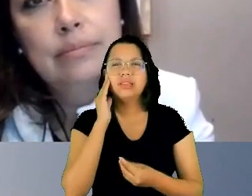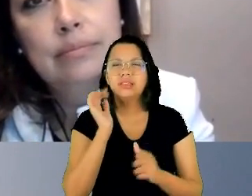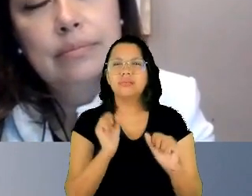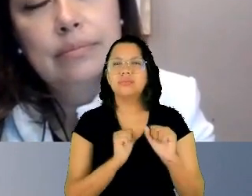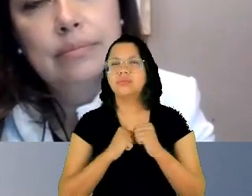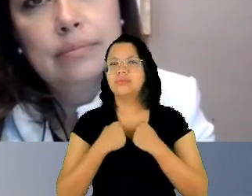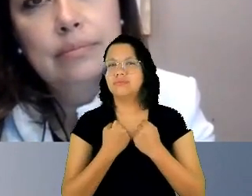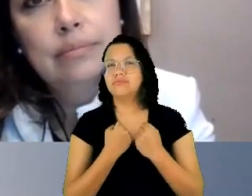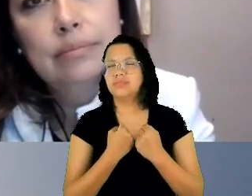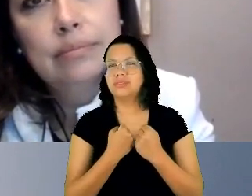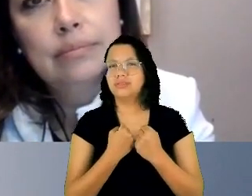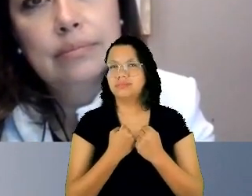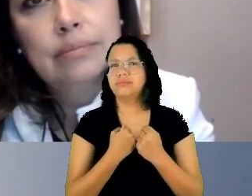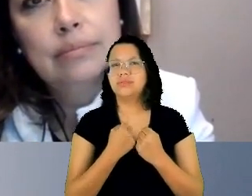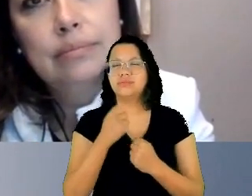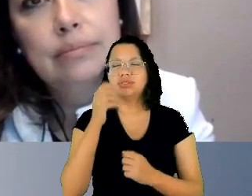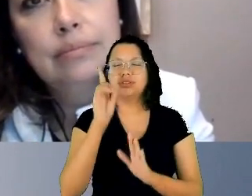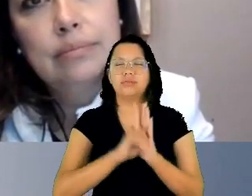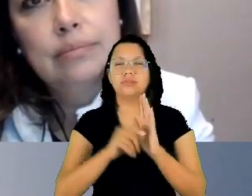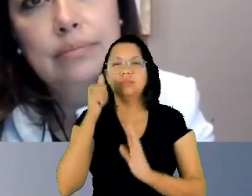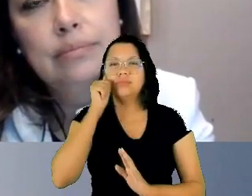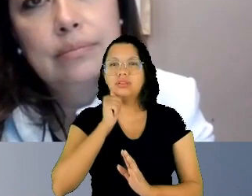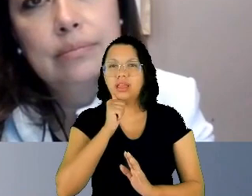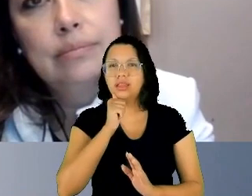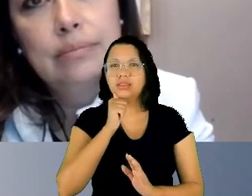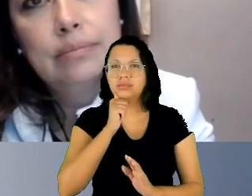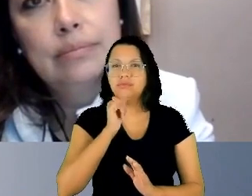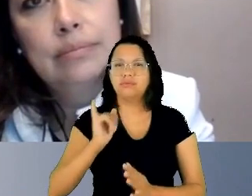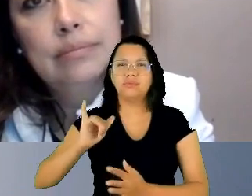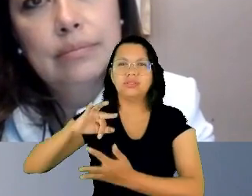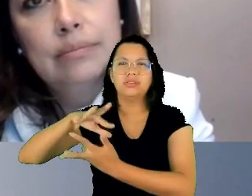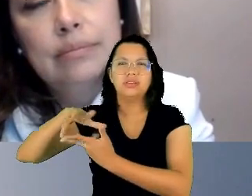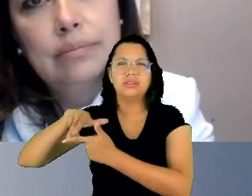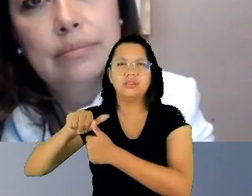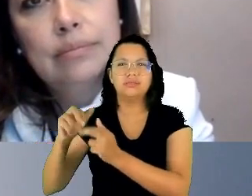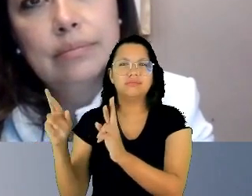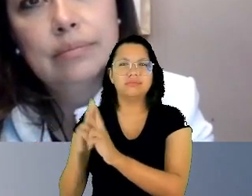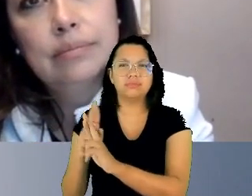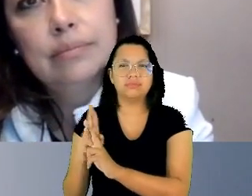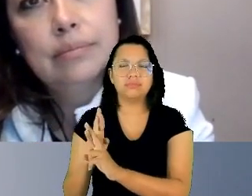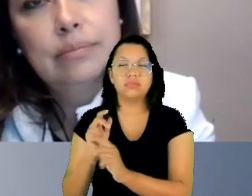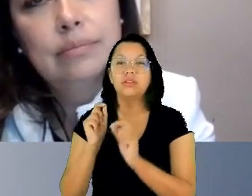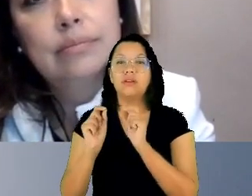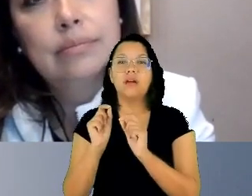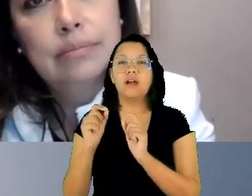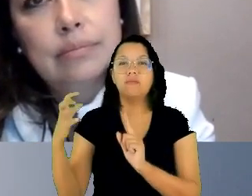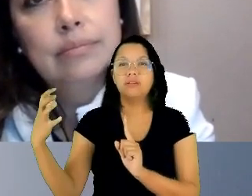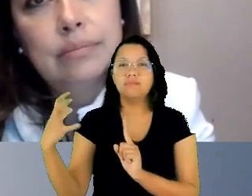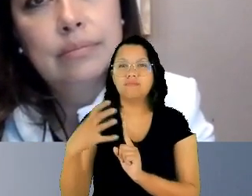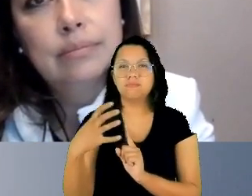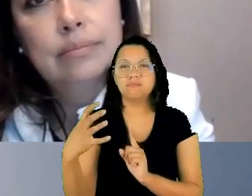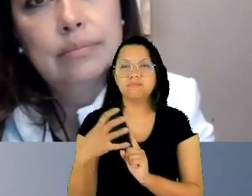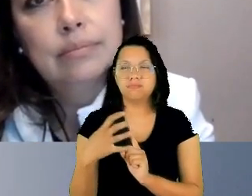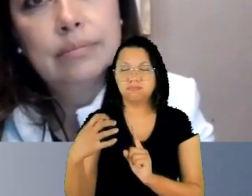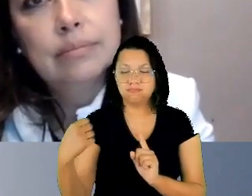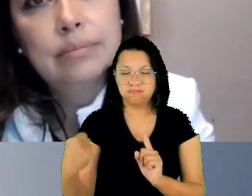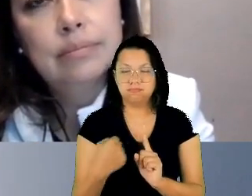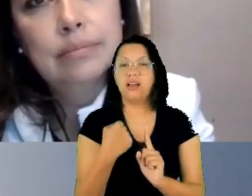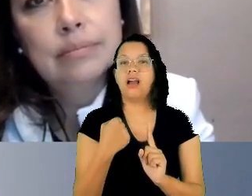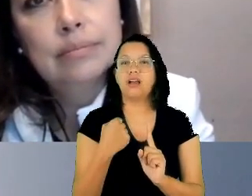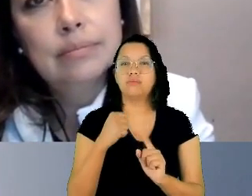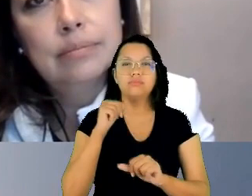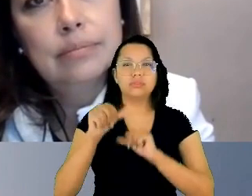E, num segundo momento, nesse contexto, qual é o impacto transformador do sistema interamericano no que se refere ao